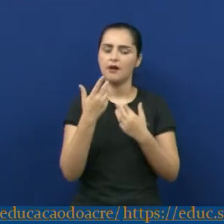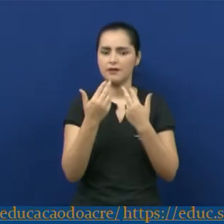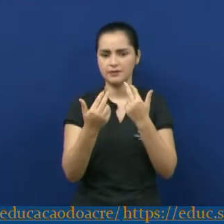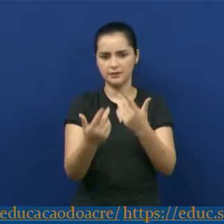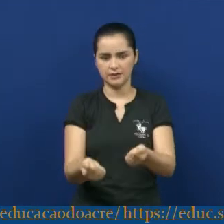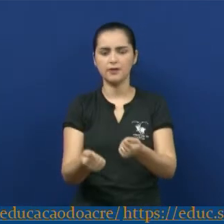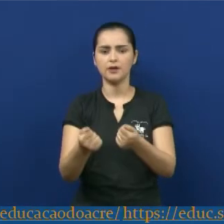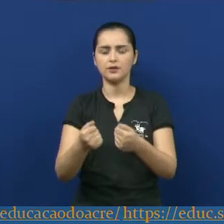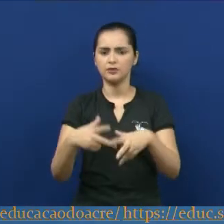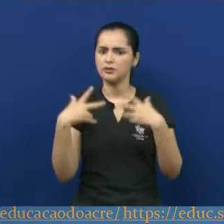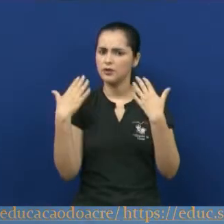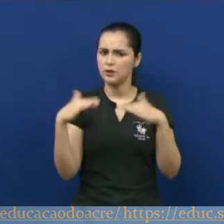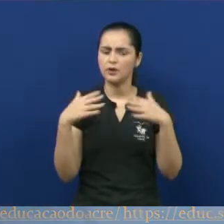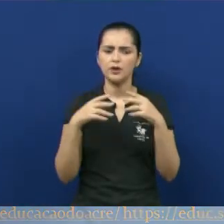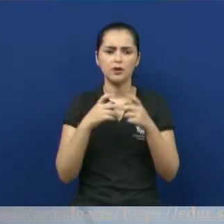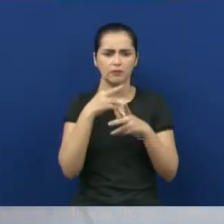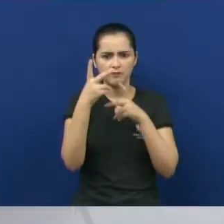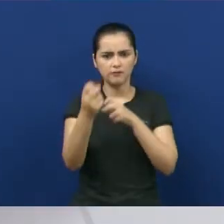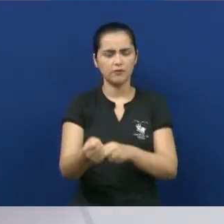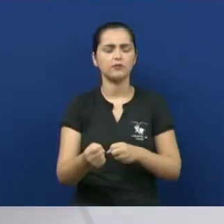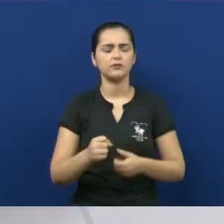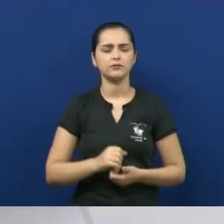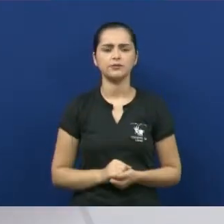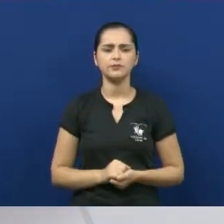agressiva e explosiva.